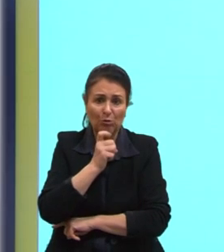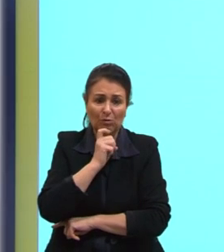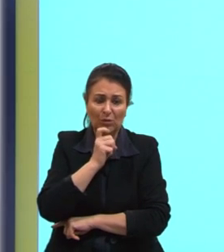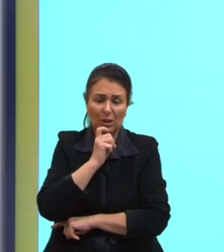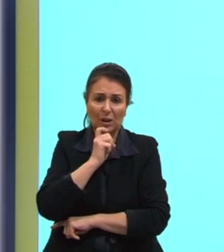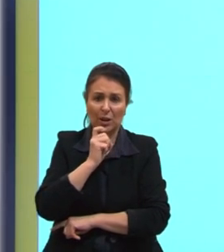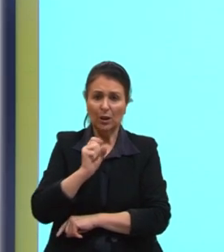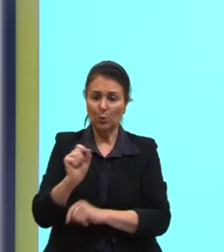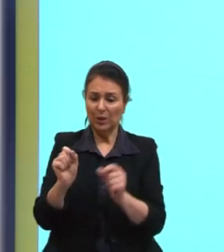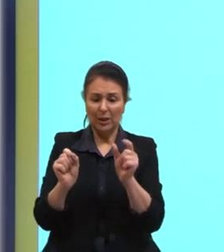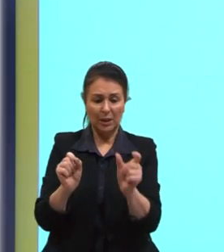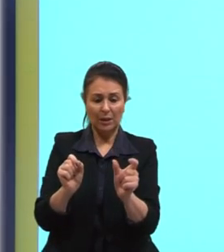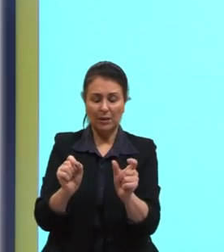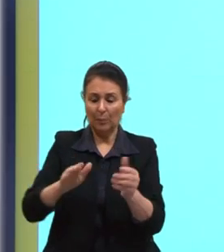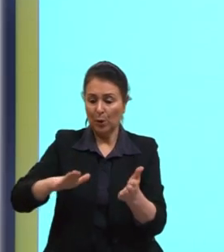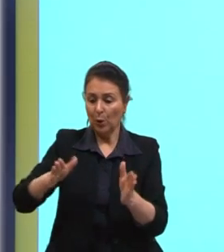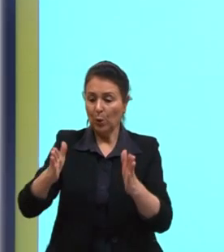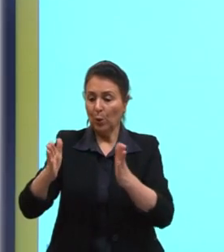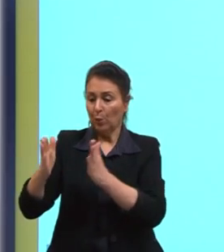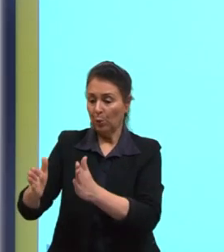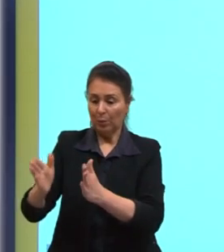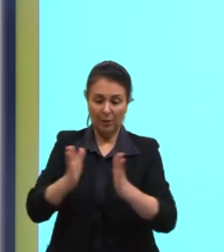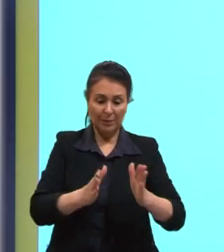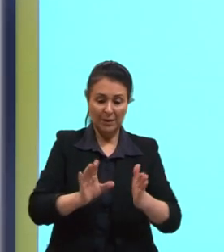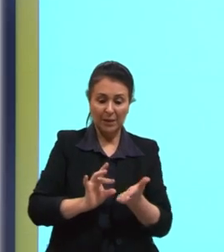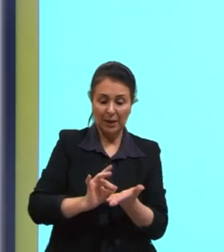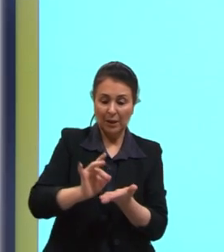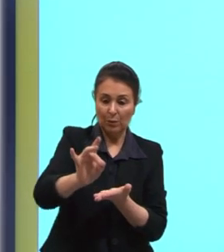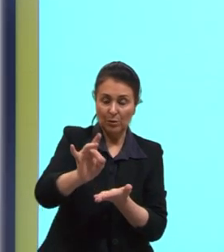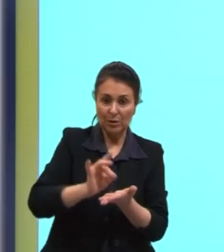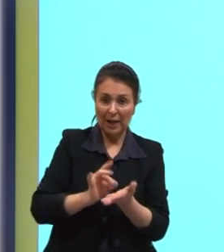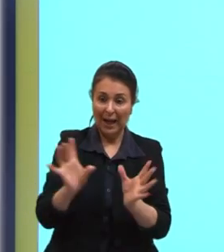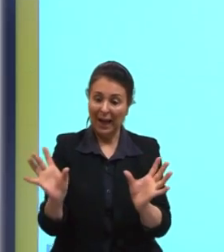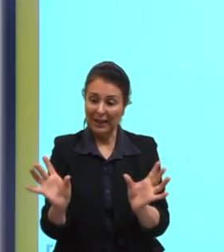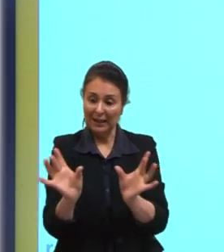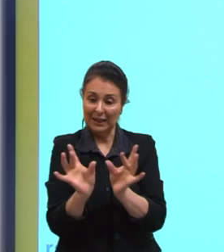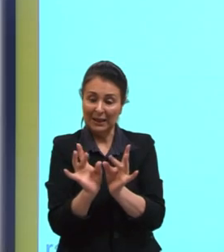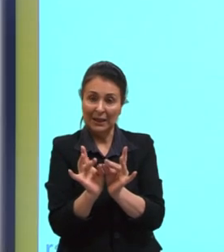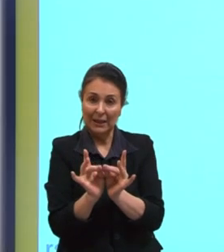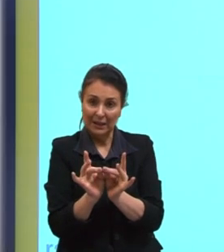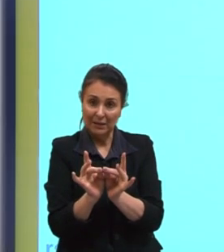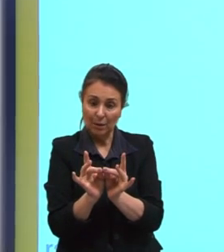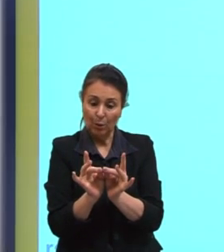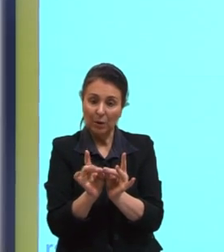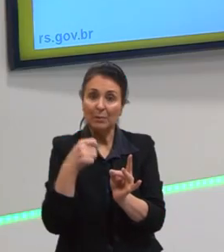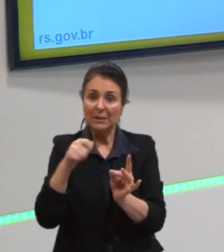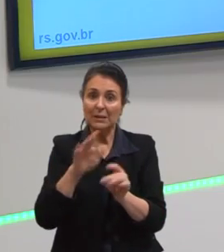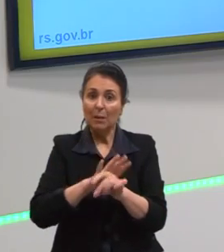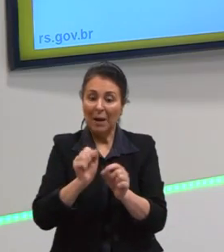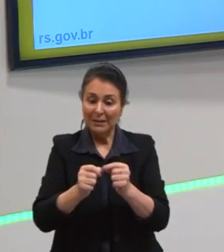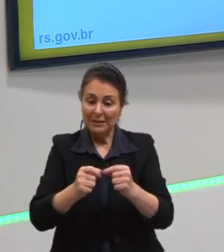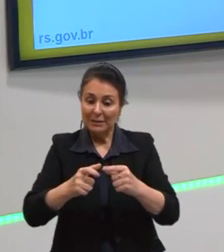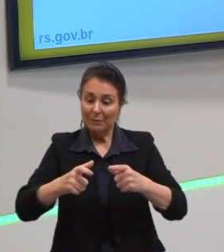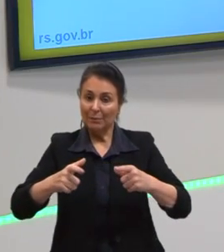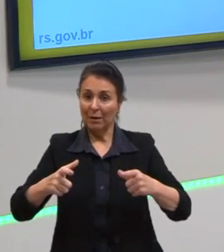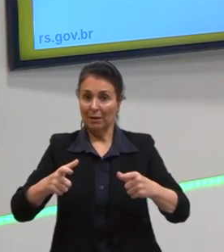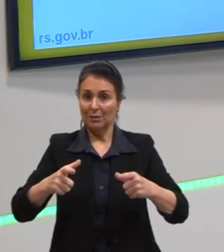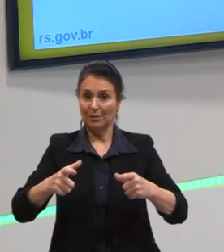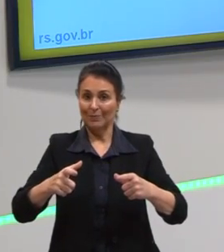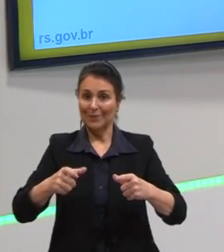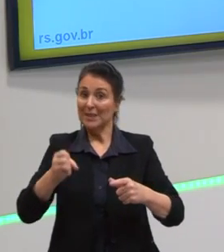deixado muito espaço ali naquela parte do rejunte, que é onde se conecta o piso. E aí, como ele não deixou,